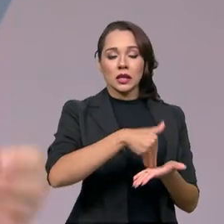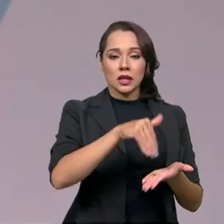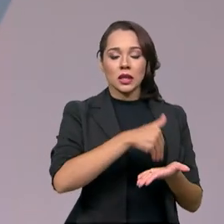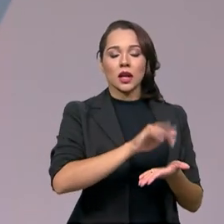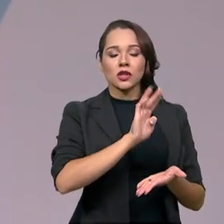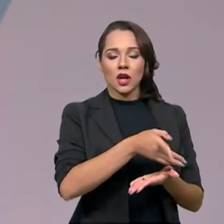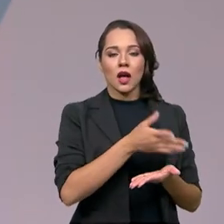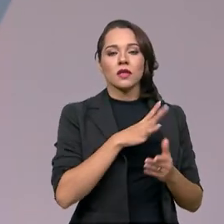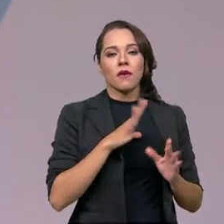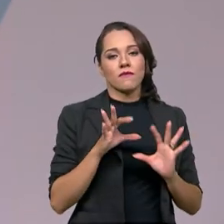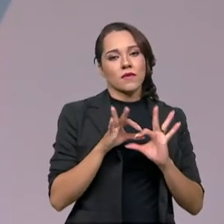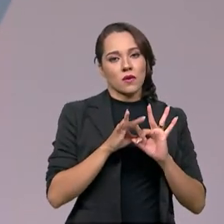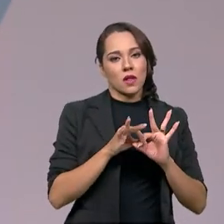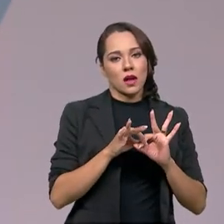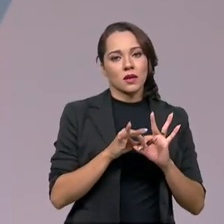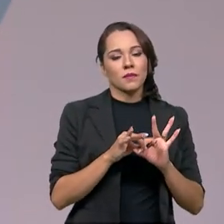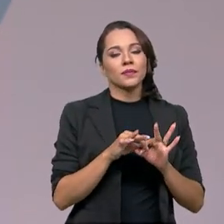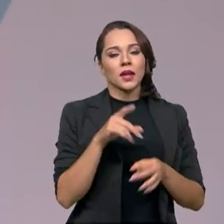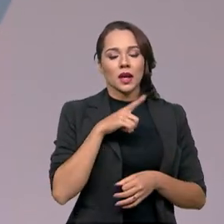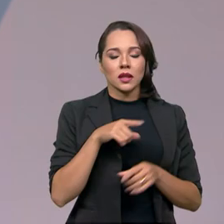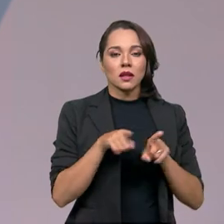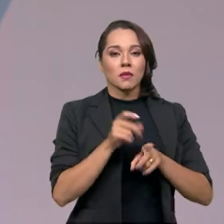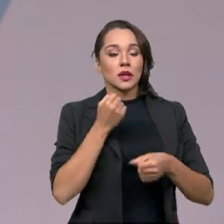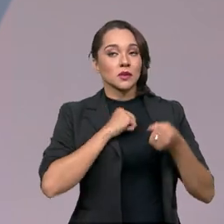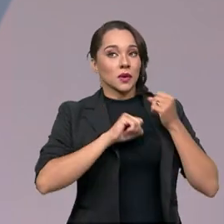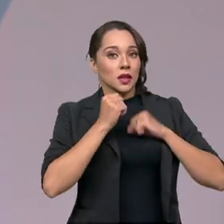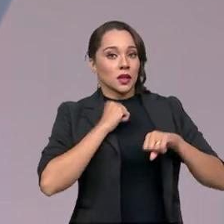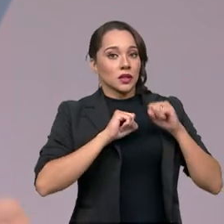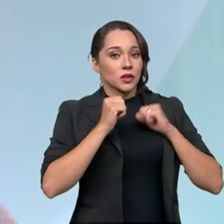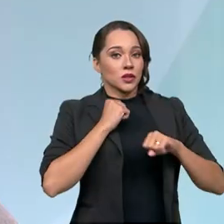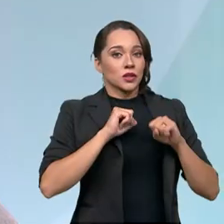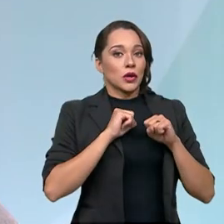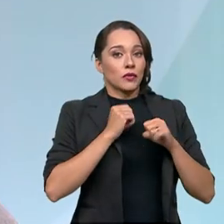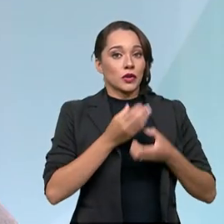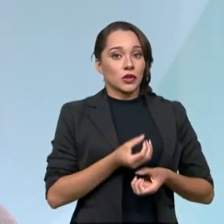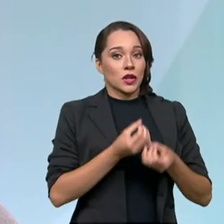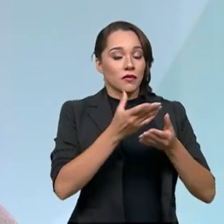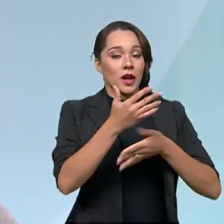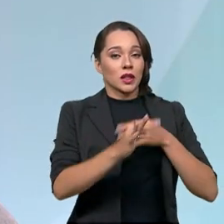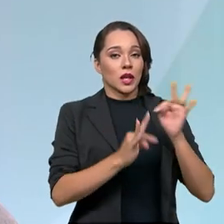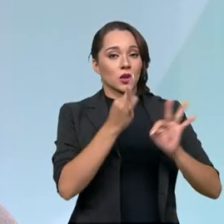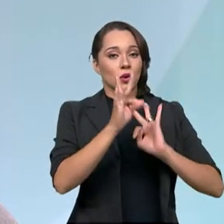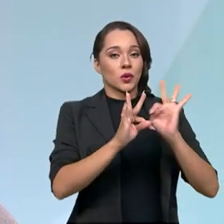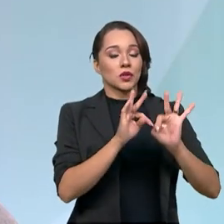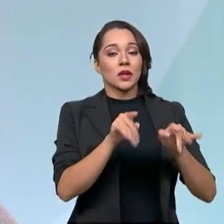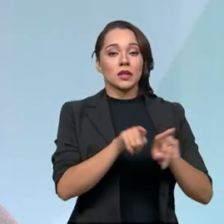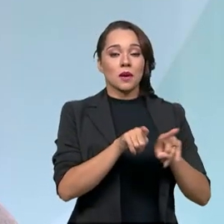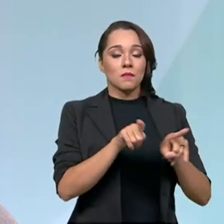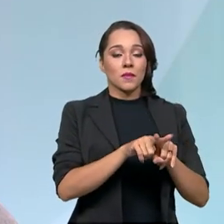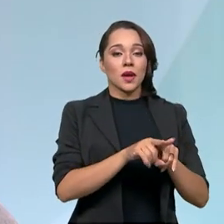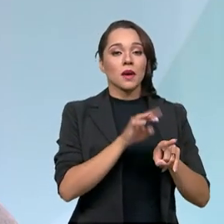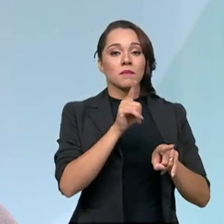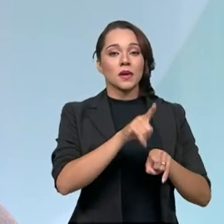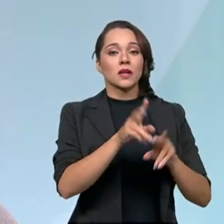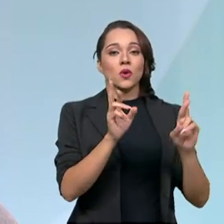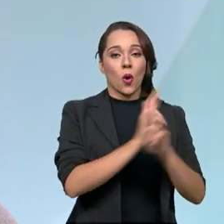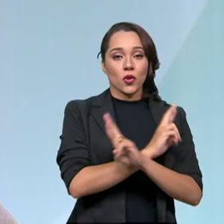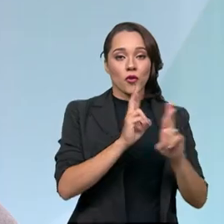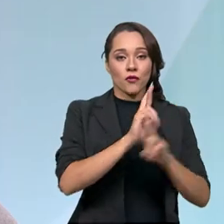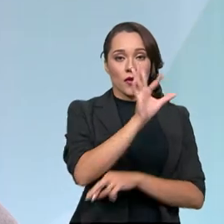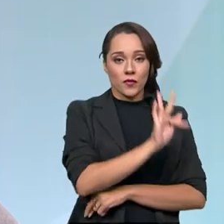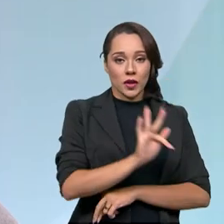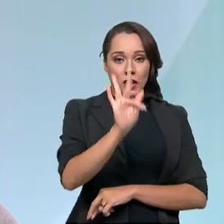está vinculada. E existe a expectativa de levar essa tecnologia também para as rodovias